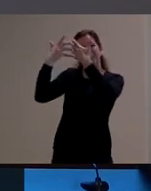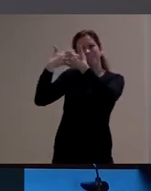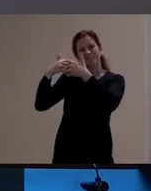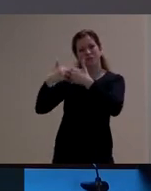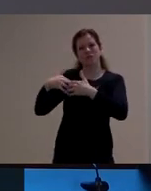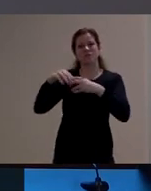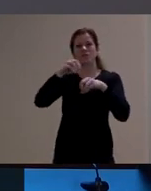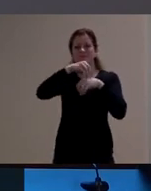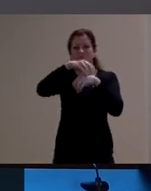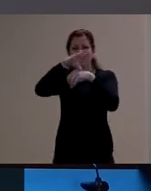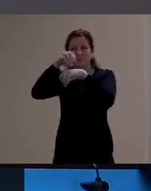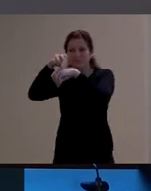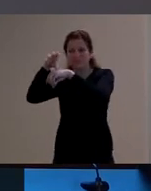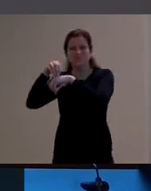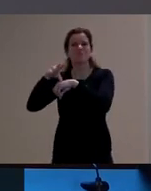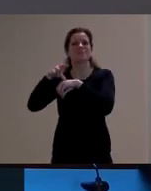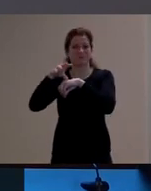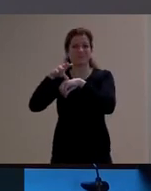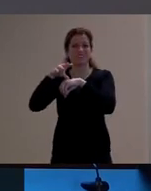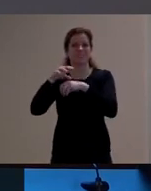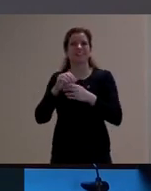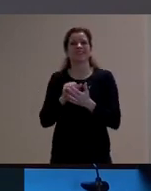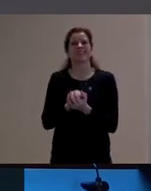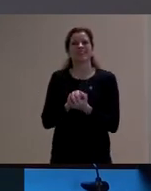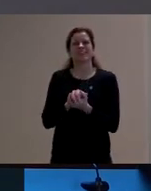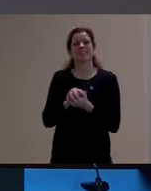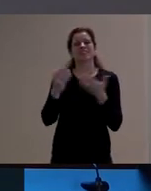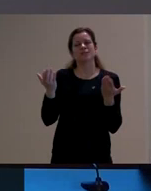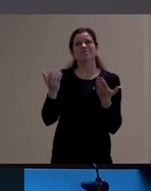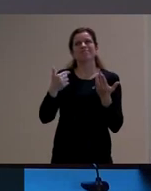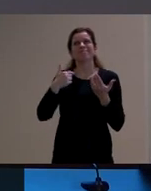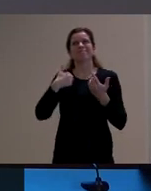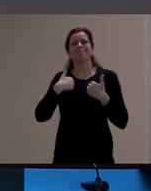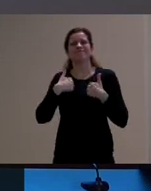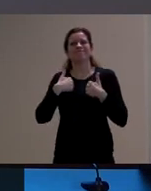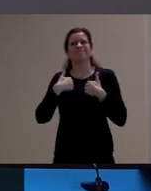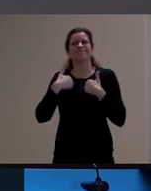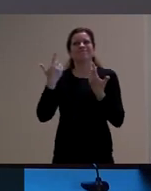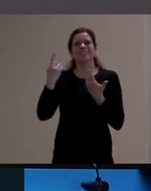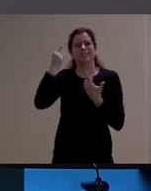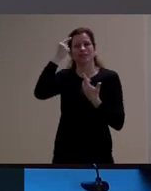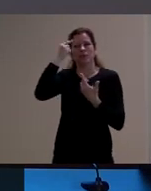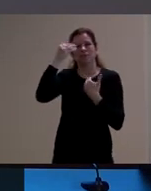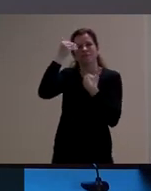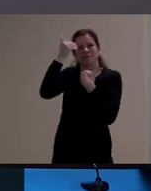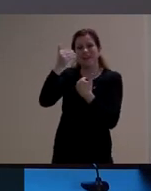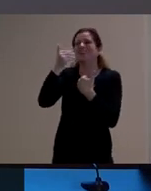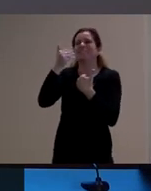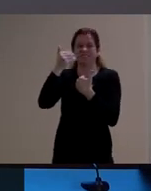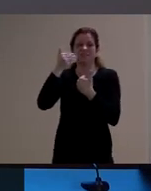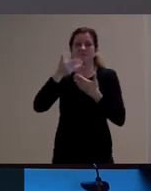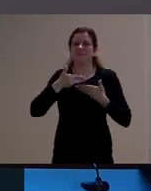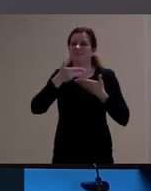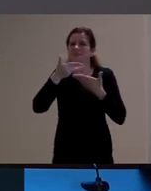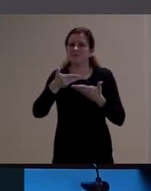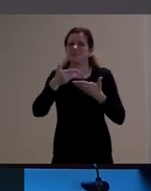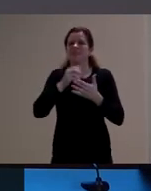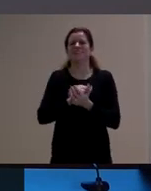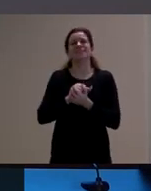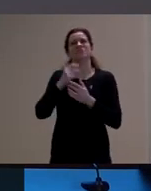pouquinho com vocês, e muito mobilizada pelo convite, na verdade, vêm sendo